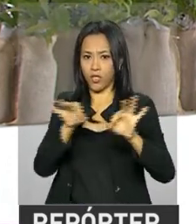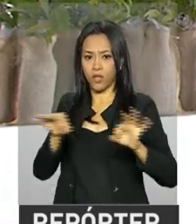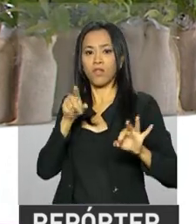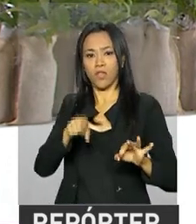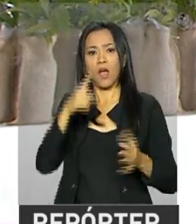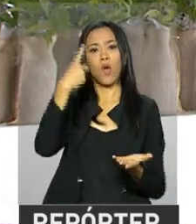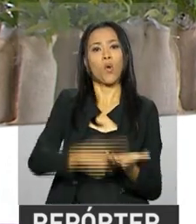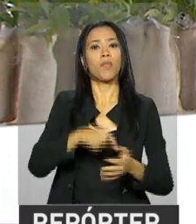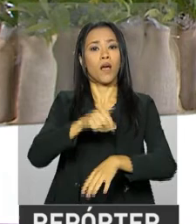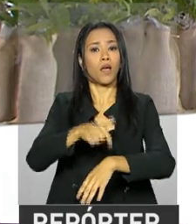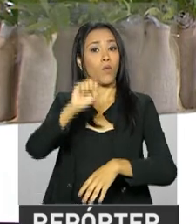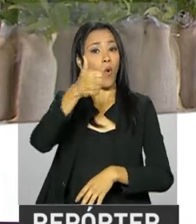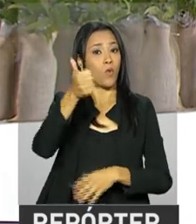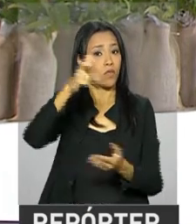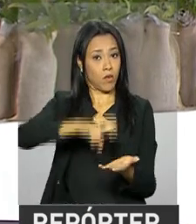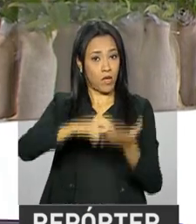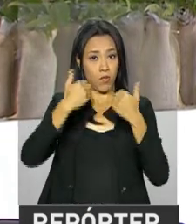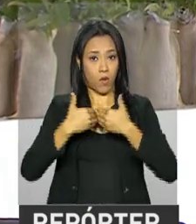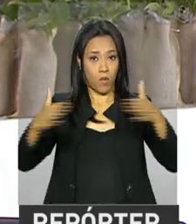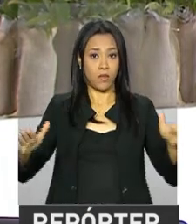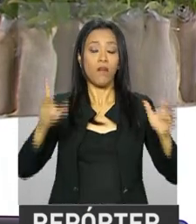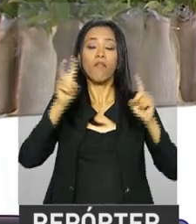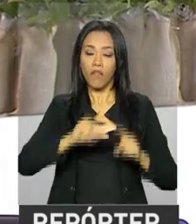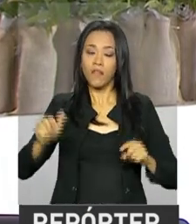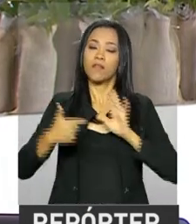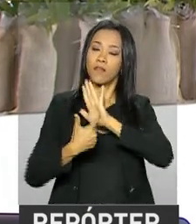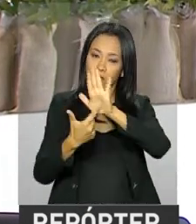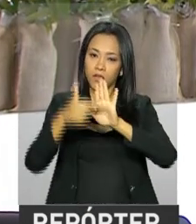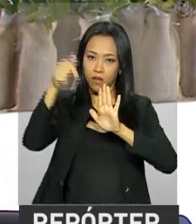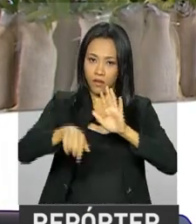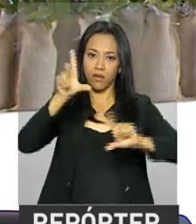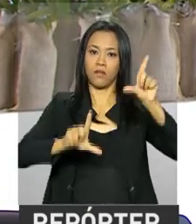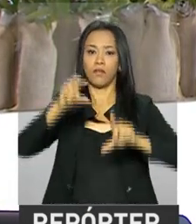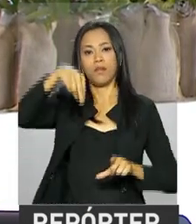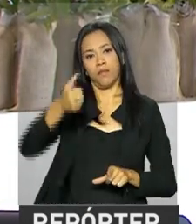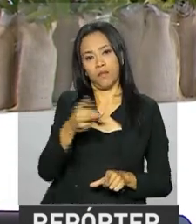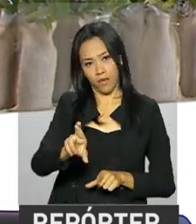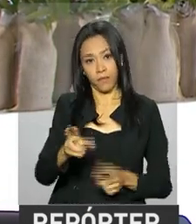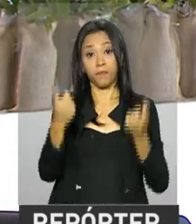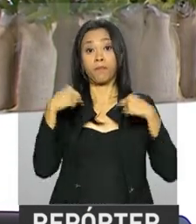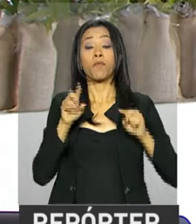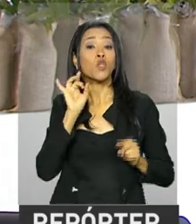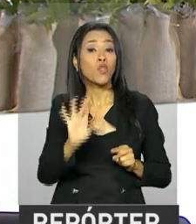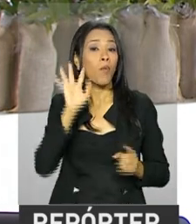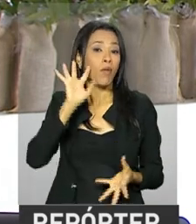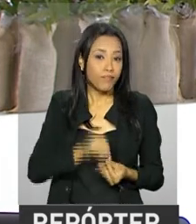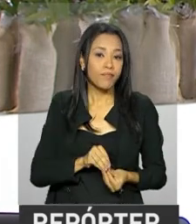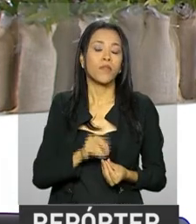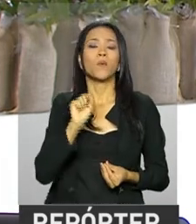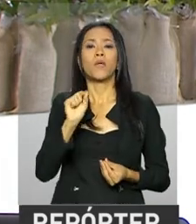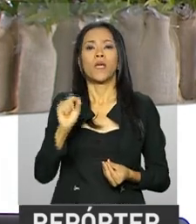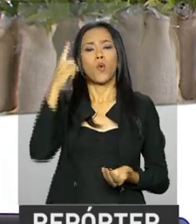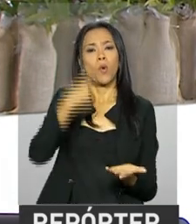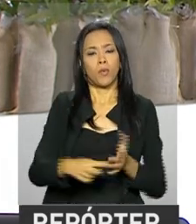cerimônia está marcada para as 11 horas da manhã. Vai ser transmitida ao vivo aqui na TV NBR. Só para finalizar, na agenda do